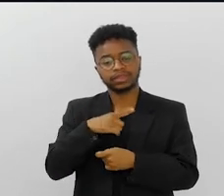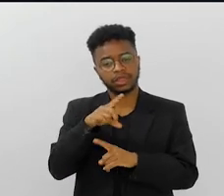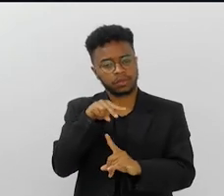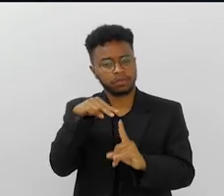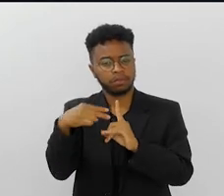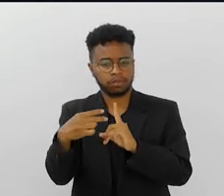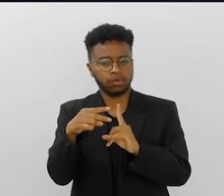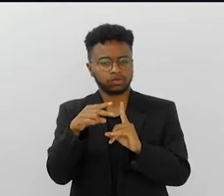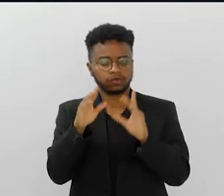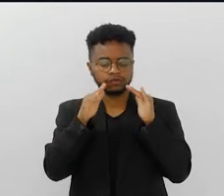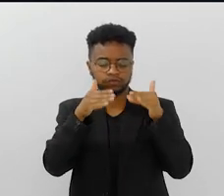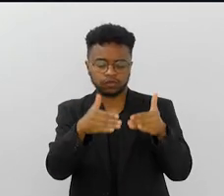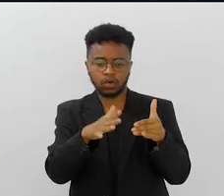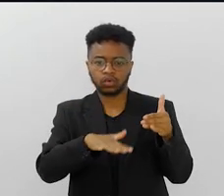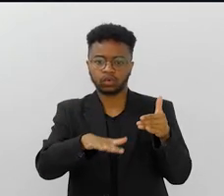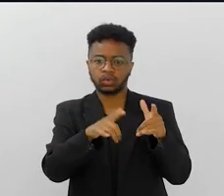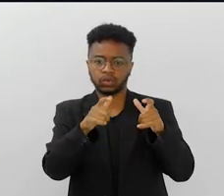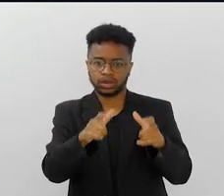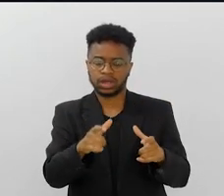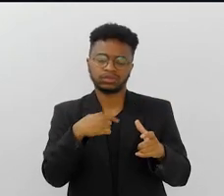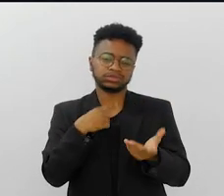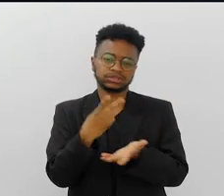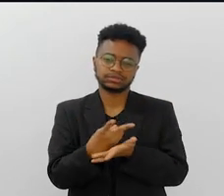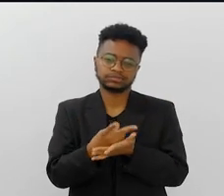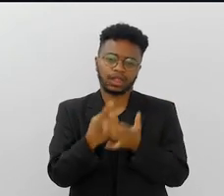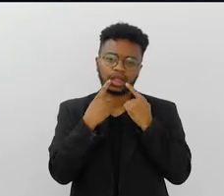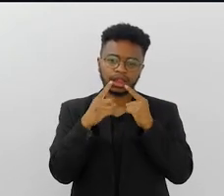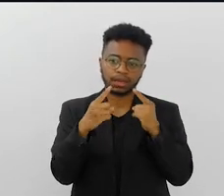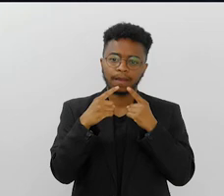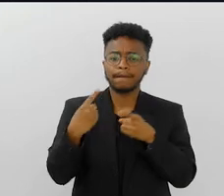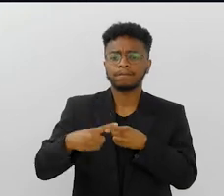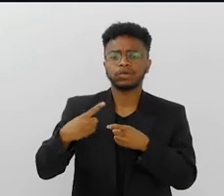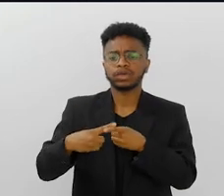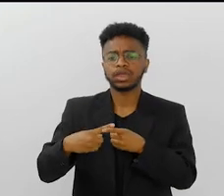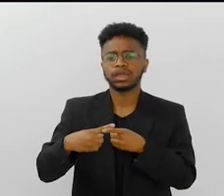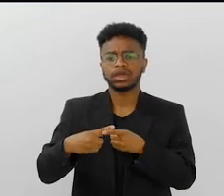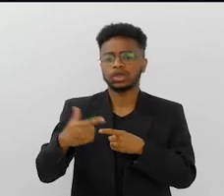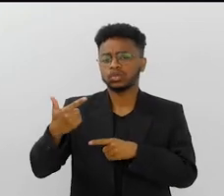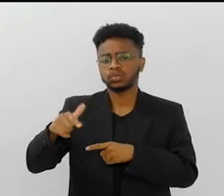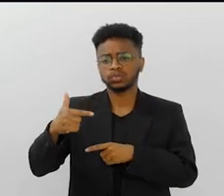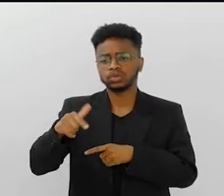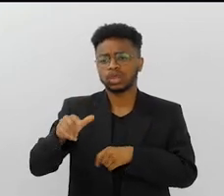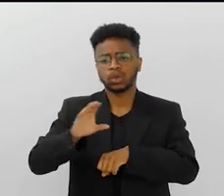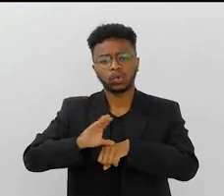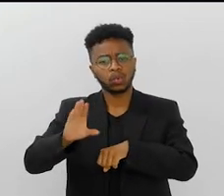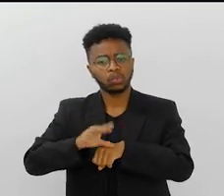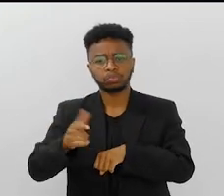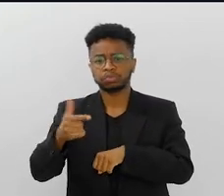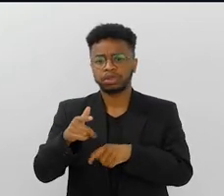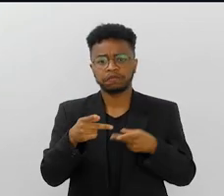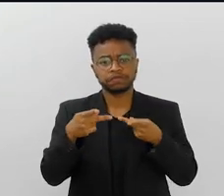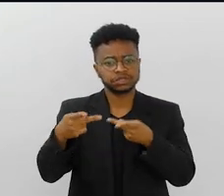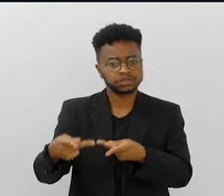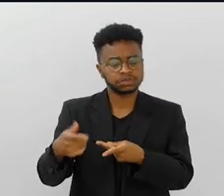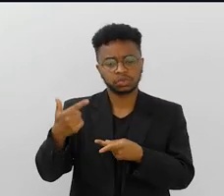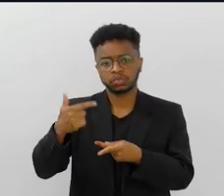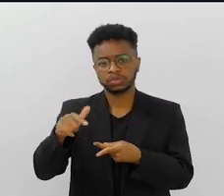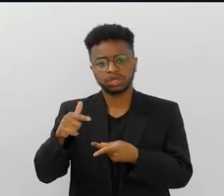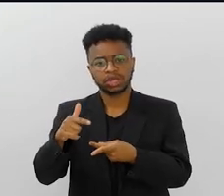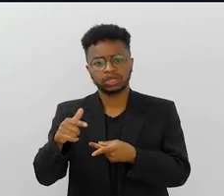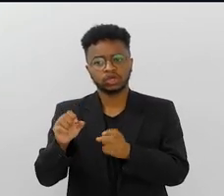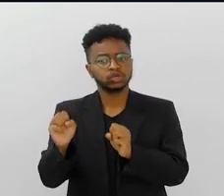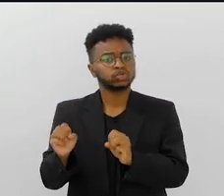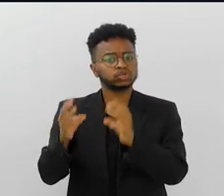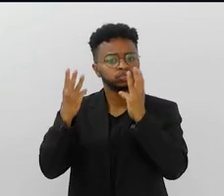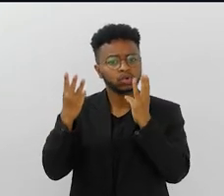ele tenha esse olhar para o espaço, né? Eu sempre questionei isso. Sim. Por que não existem cursos, por que não existe visitação,